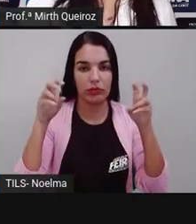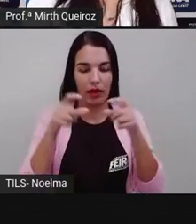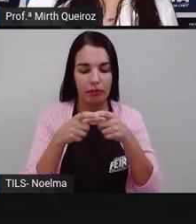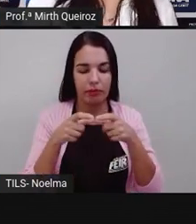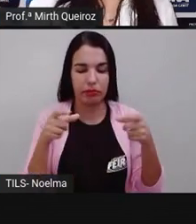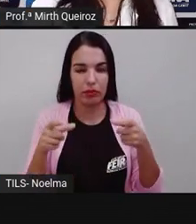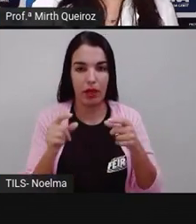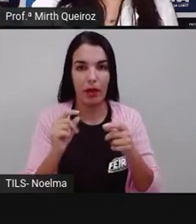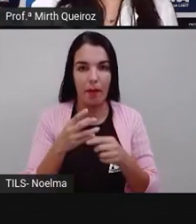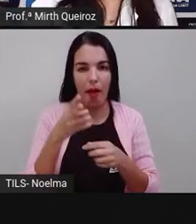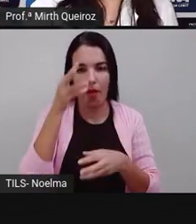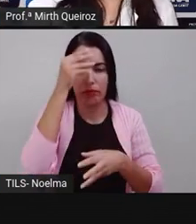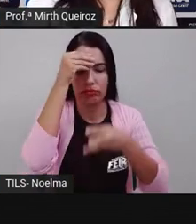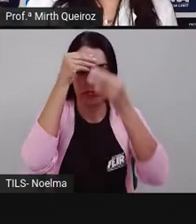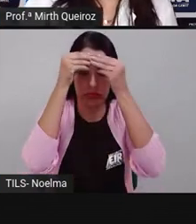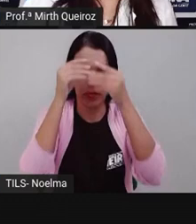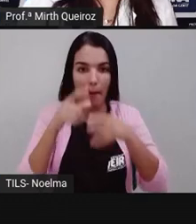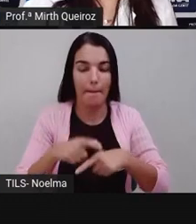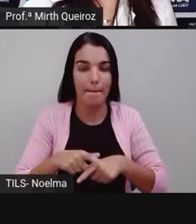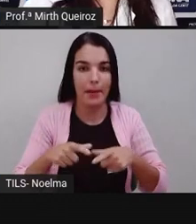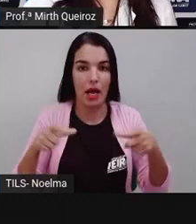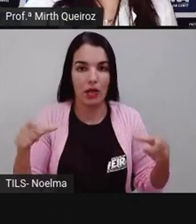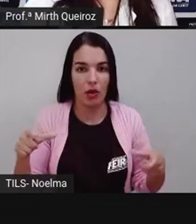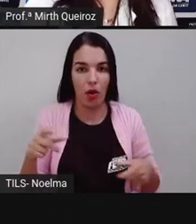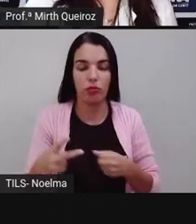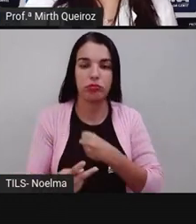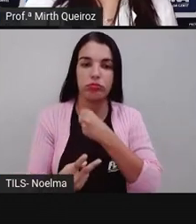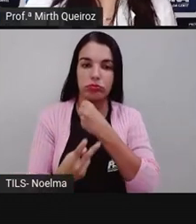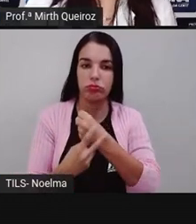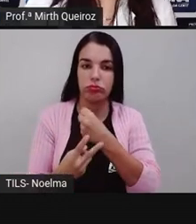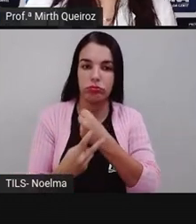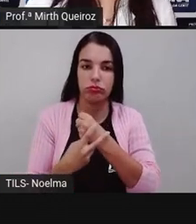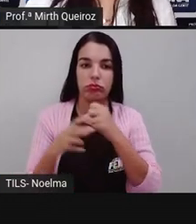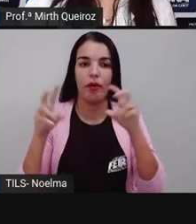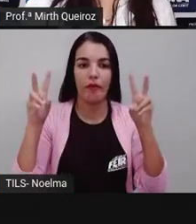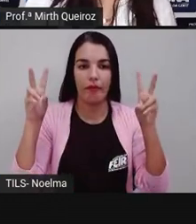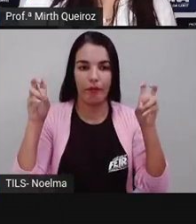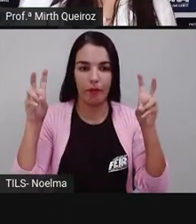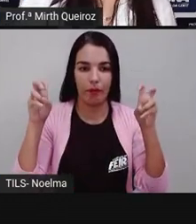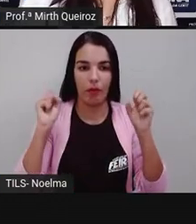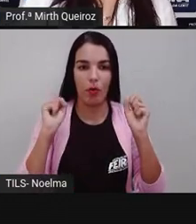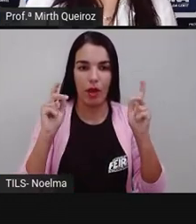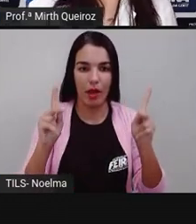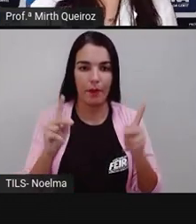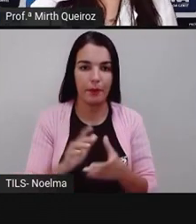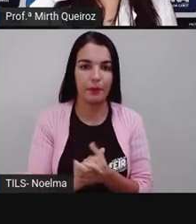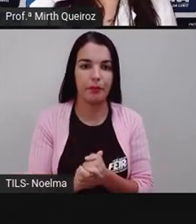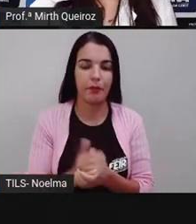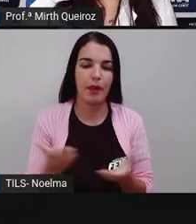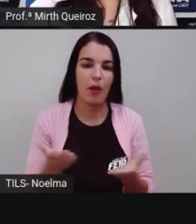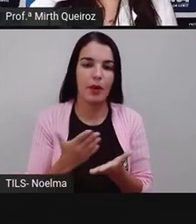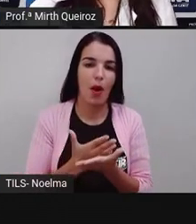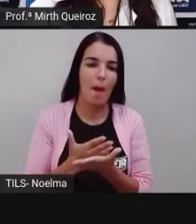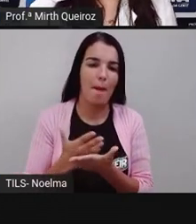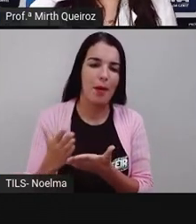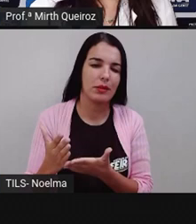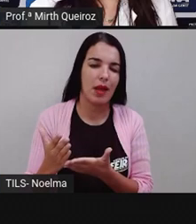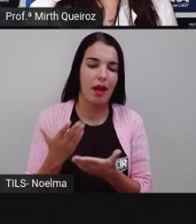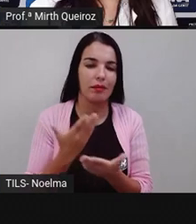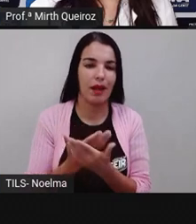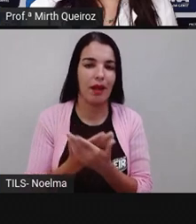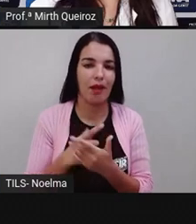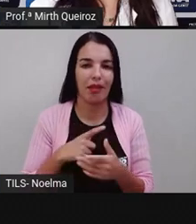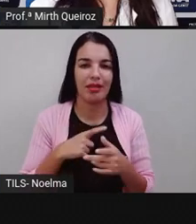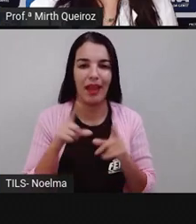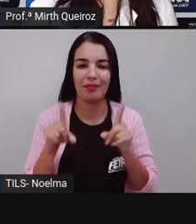aí uma compreensão maior a respeito desse assunto, certo? E para começar a nossa aula, eu